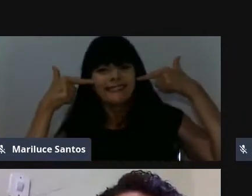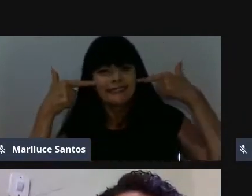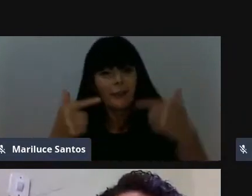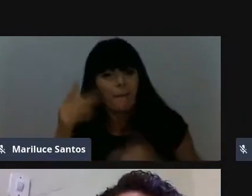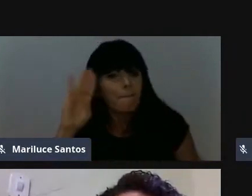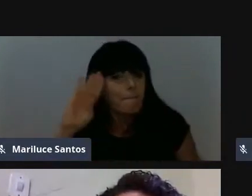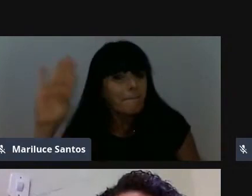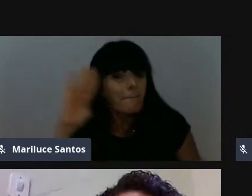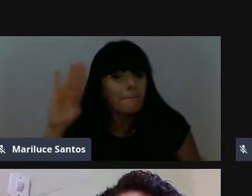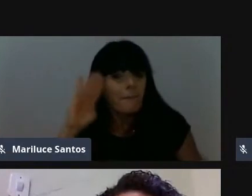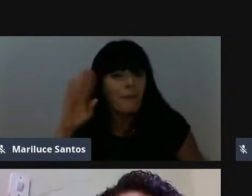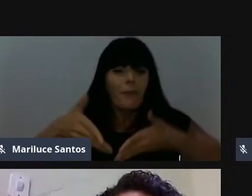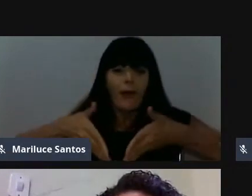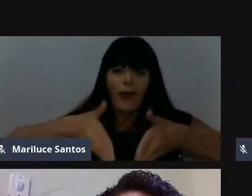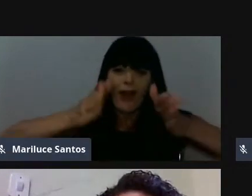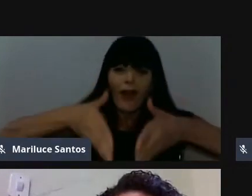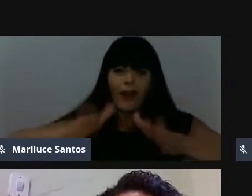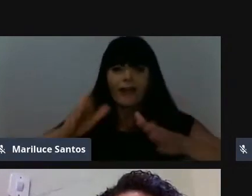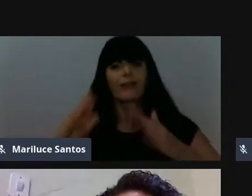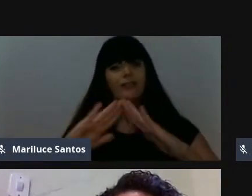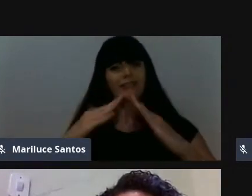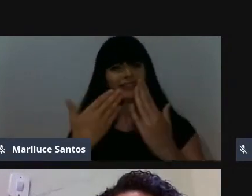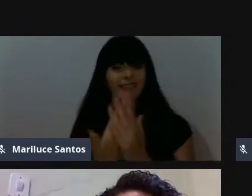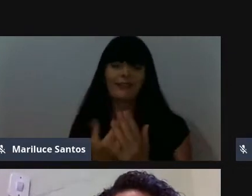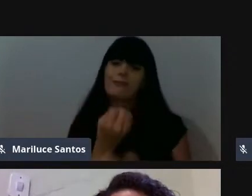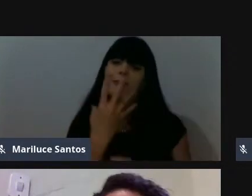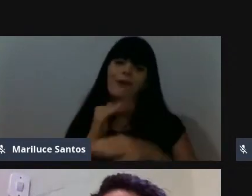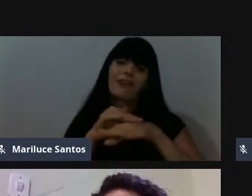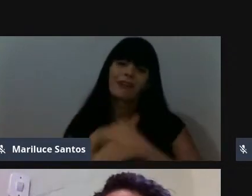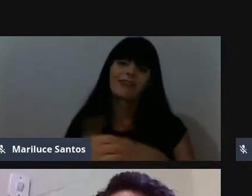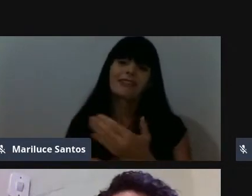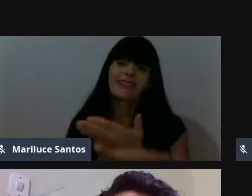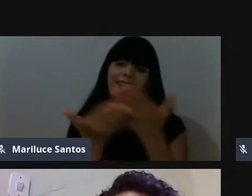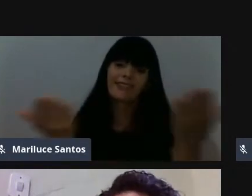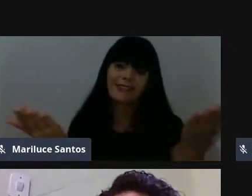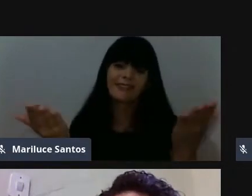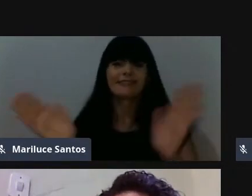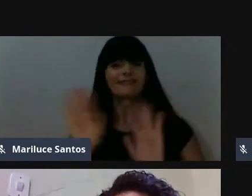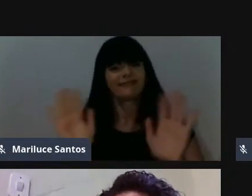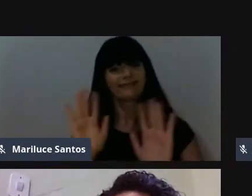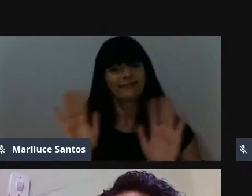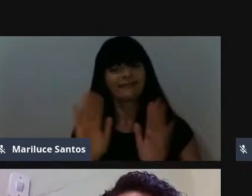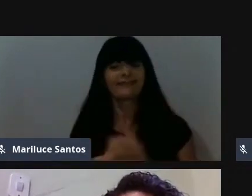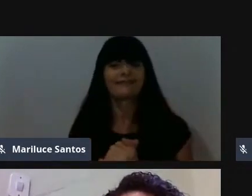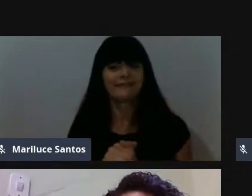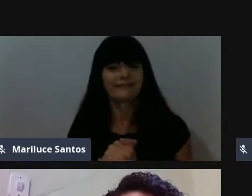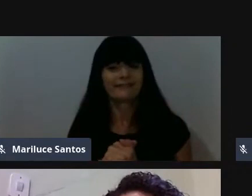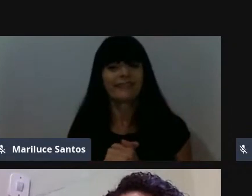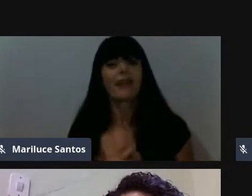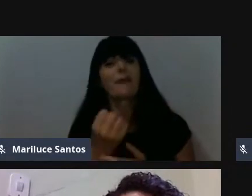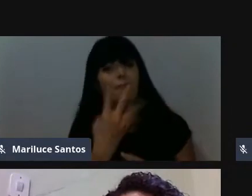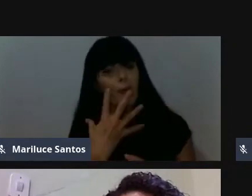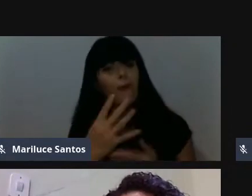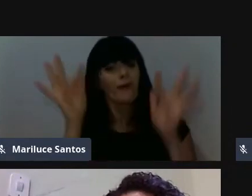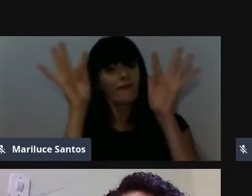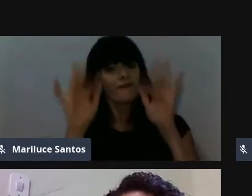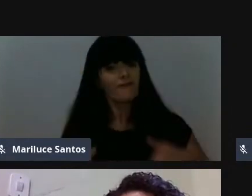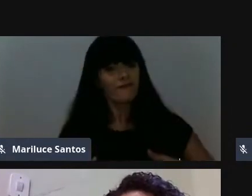nos corredores das nossas escolas. Boa noite a todos vocês e boas festas.